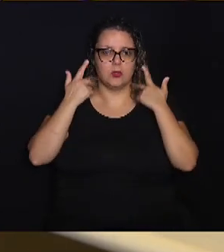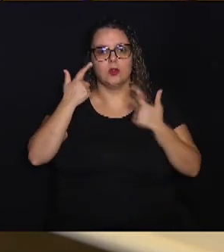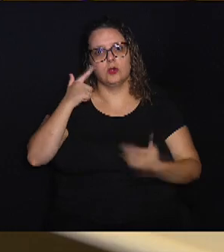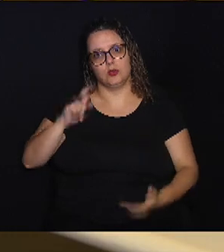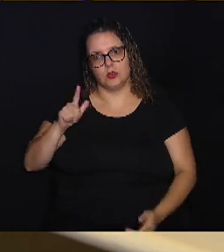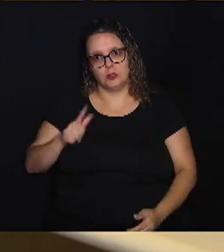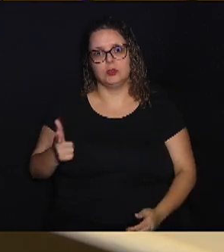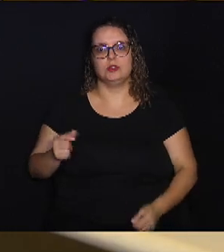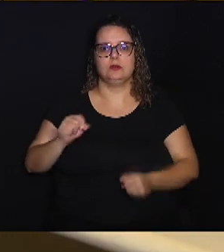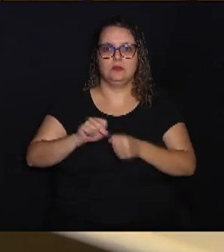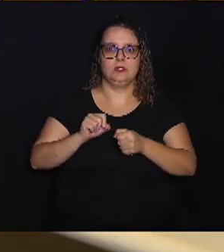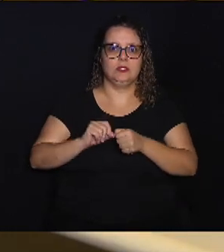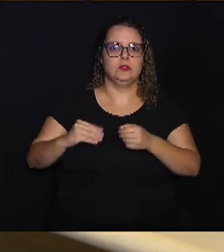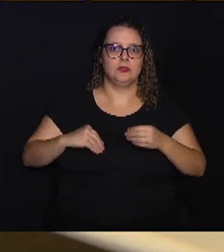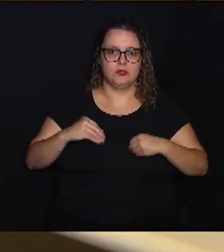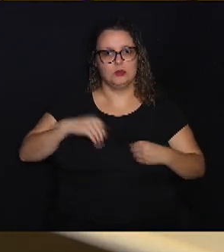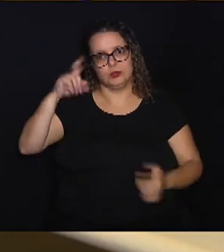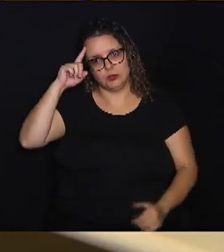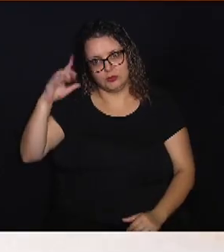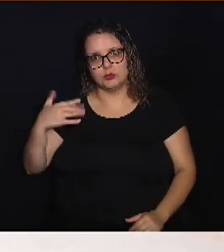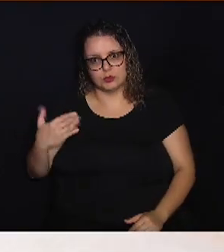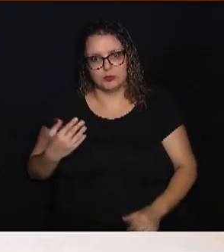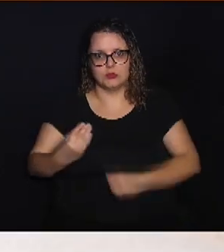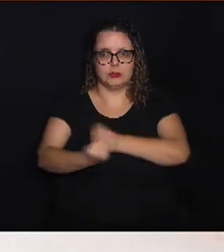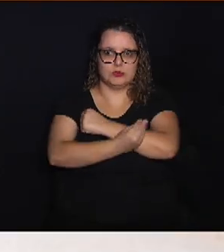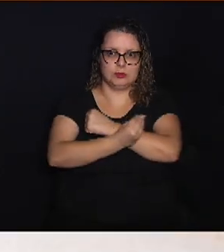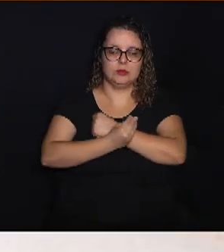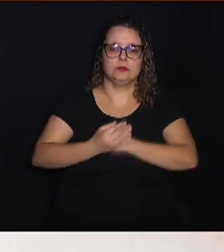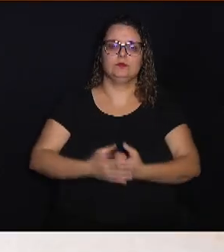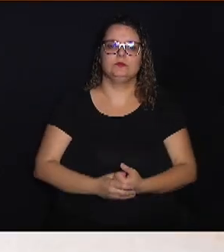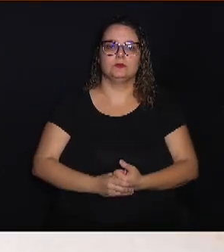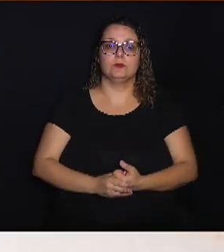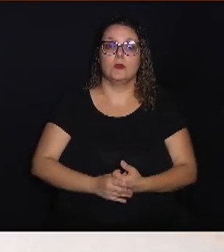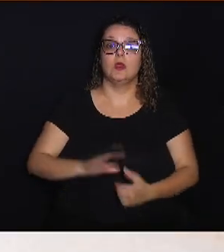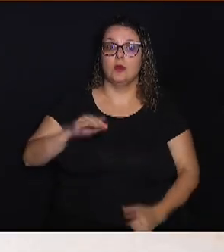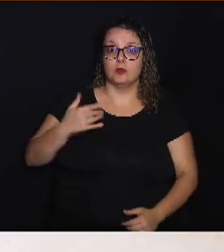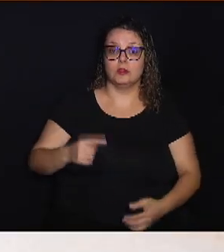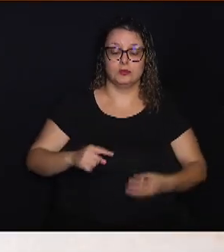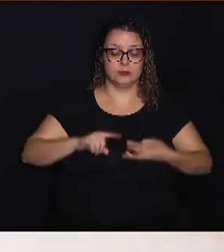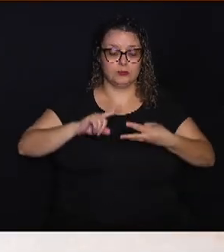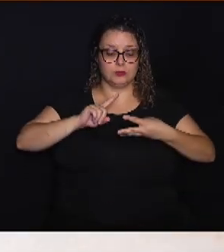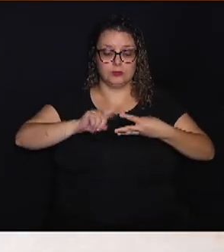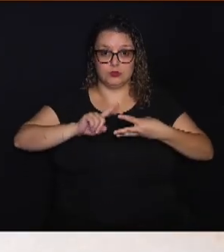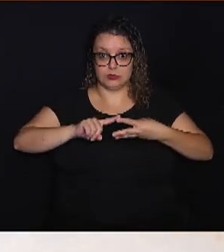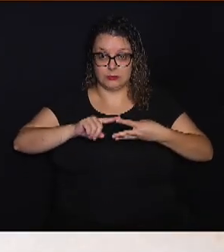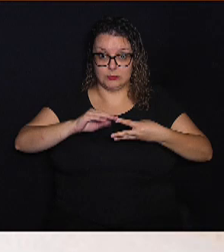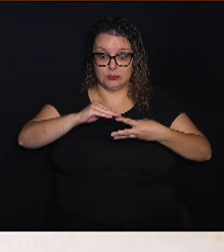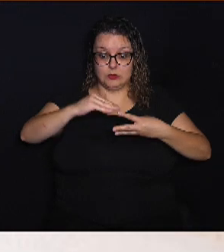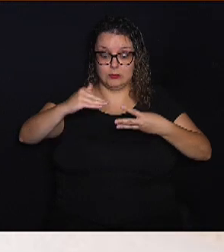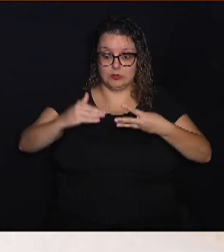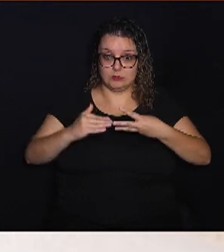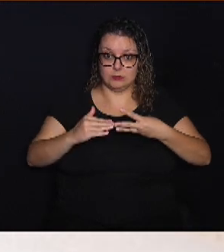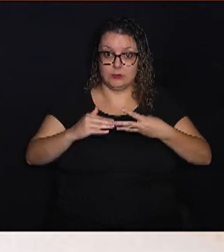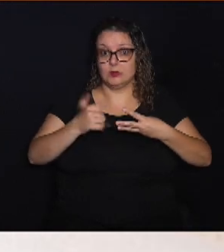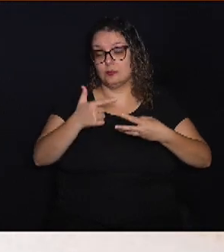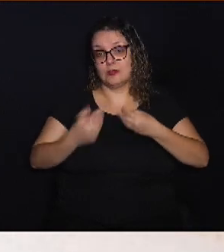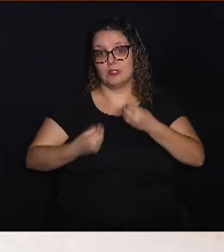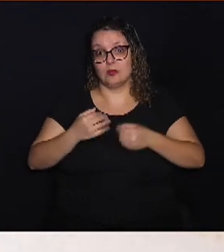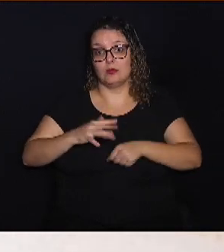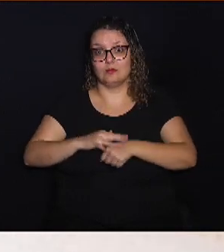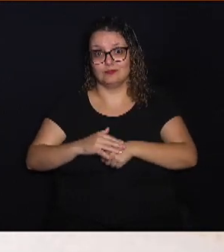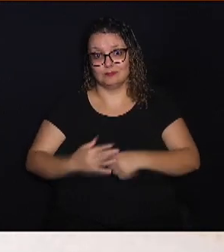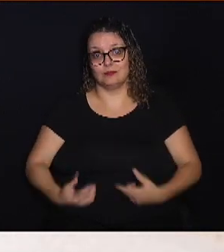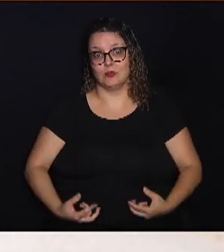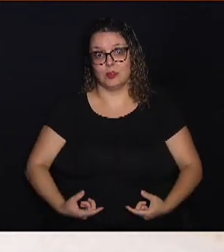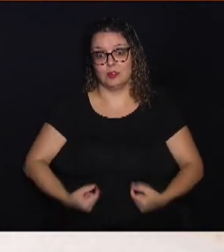fazendo as suas rotinas, se cuidando. Quando passa do estágio 1, a doença deixa de ser operável, e deverá ser tratada